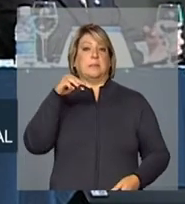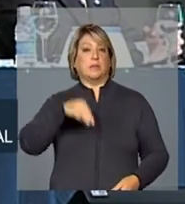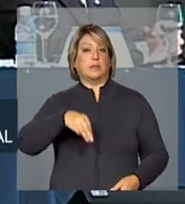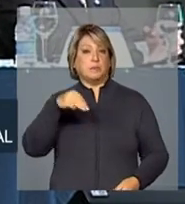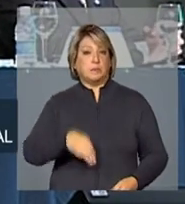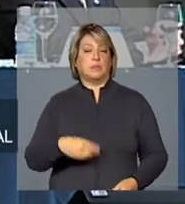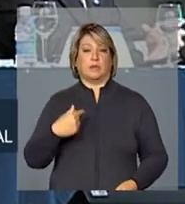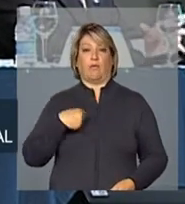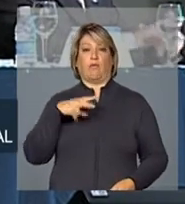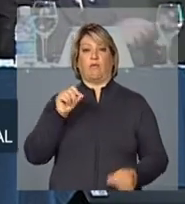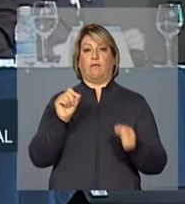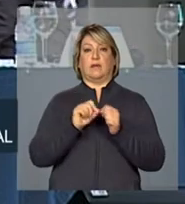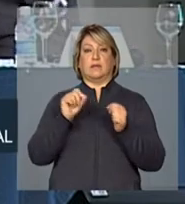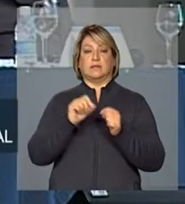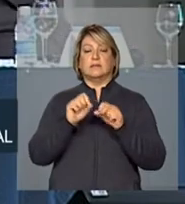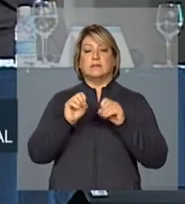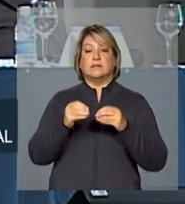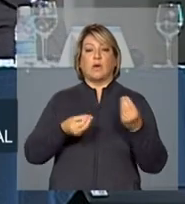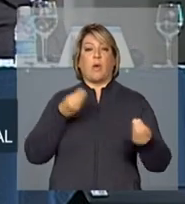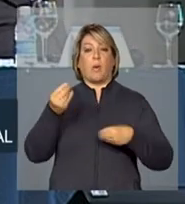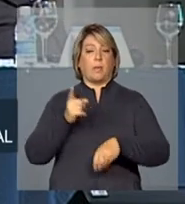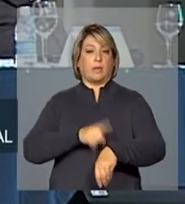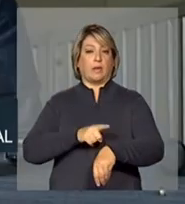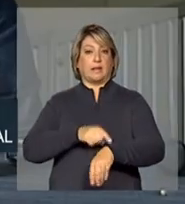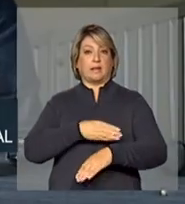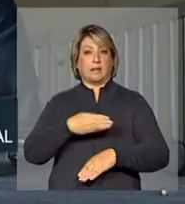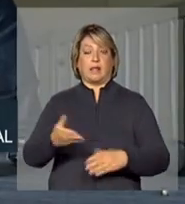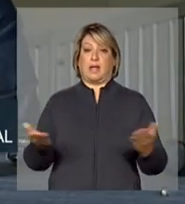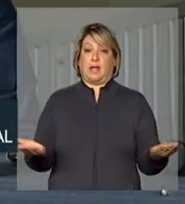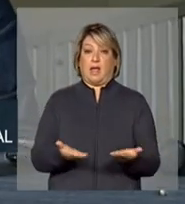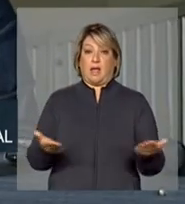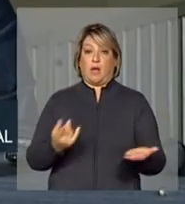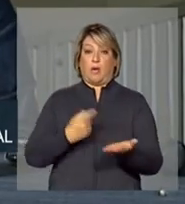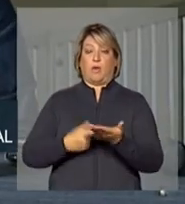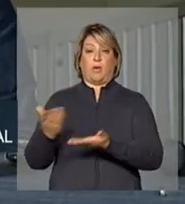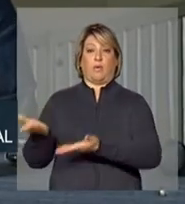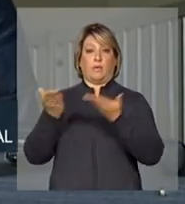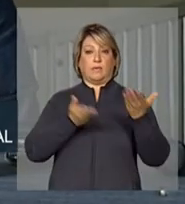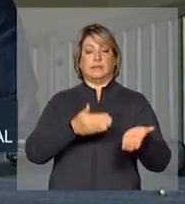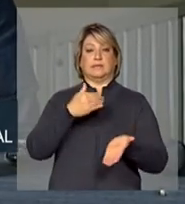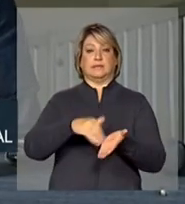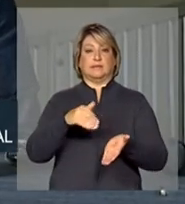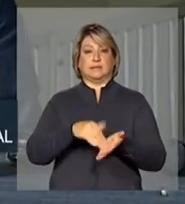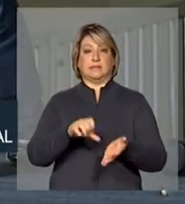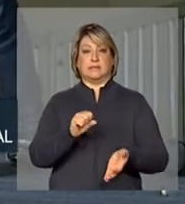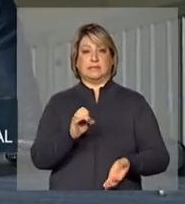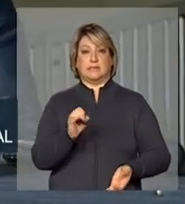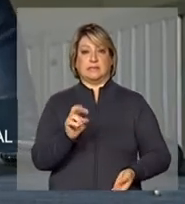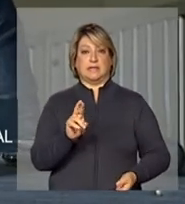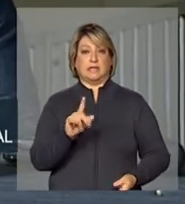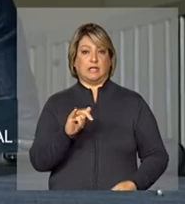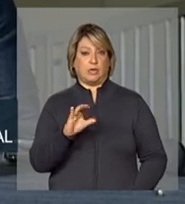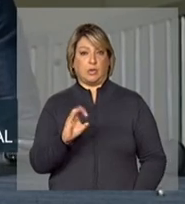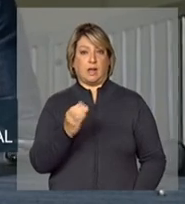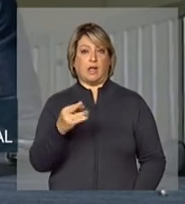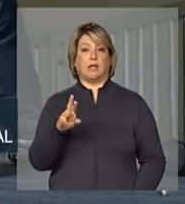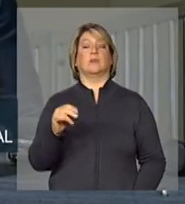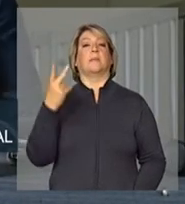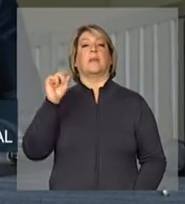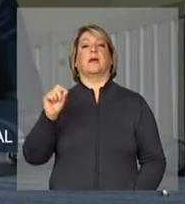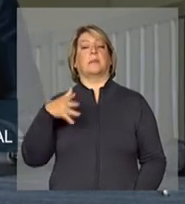orientação do tempo e nós, nesse momento, eu convido o secretário Sérgio Duarte de Castro para